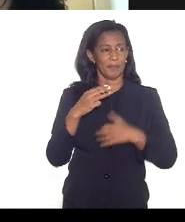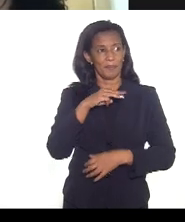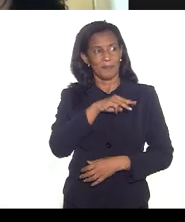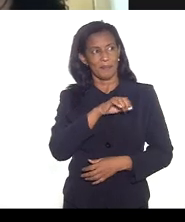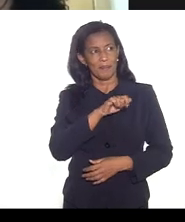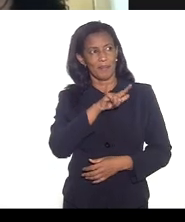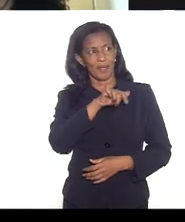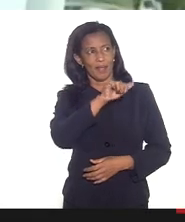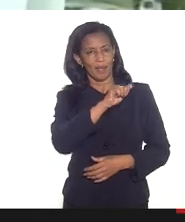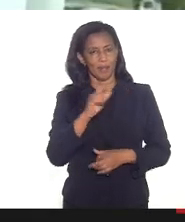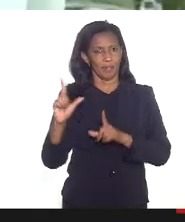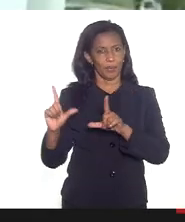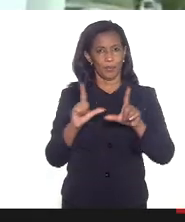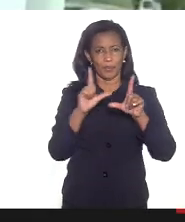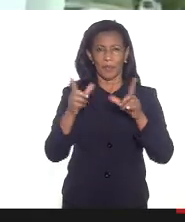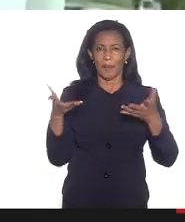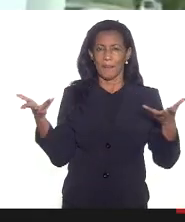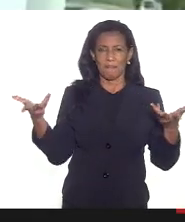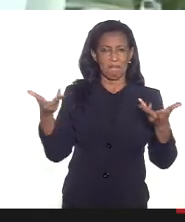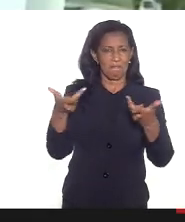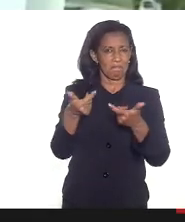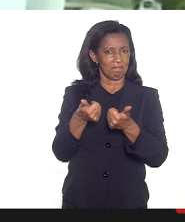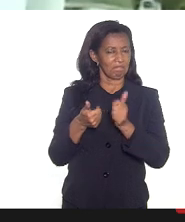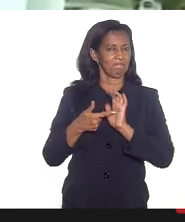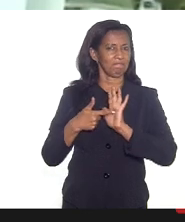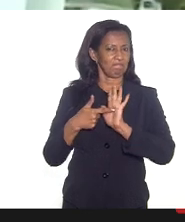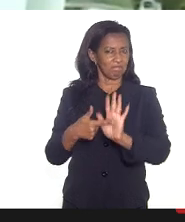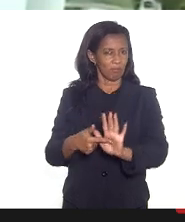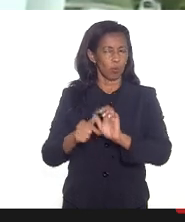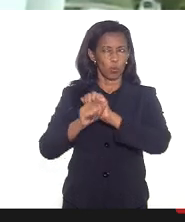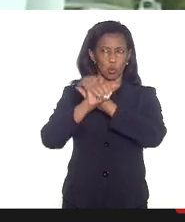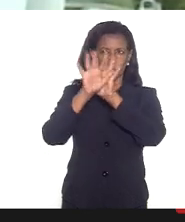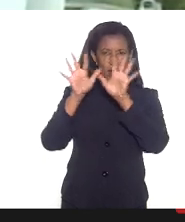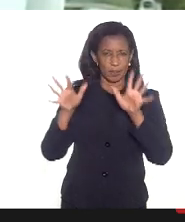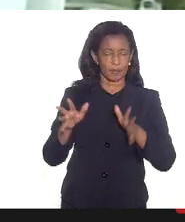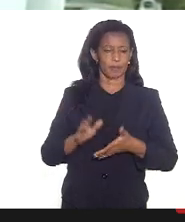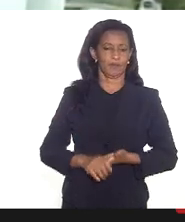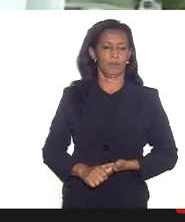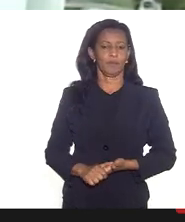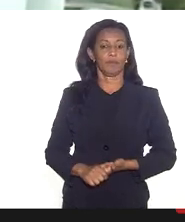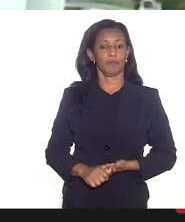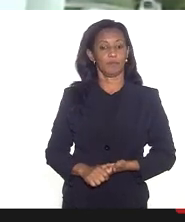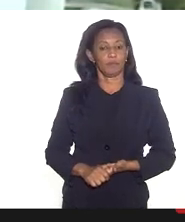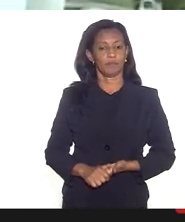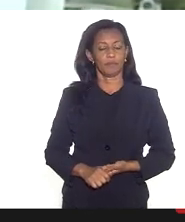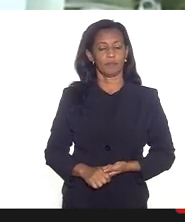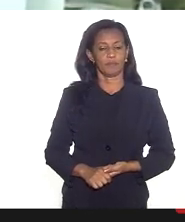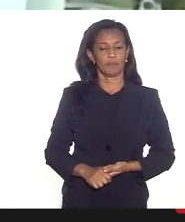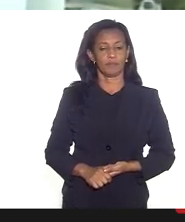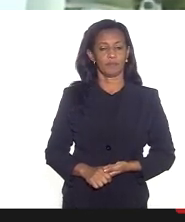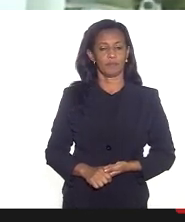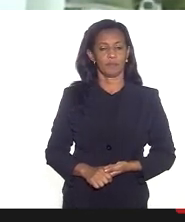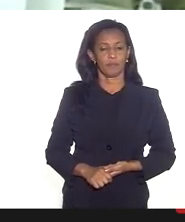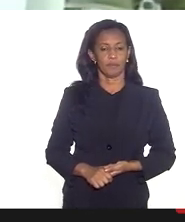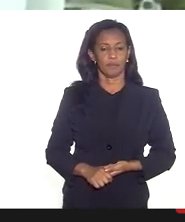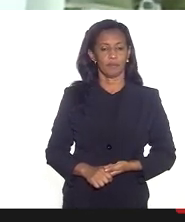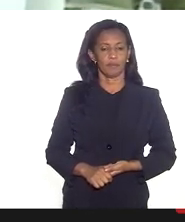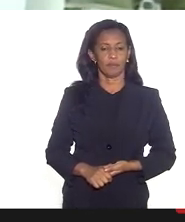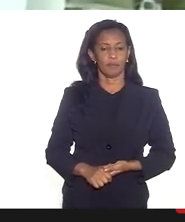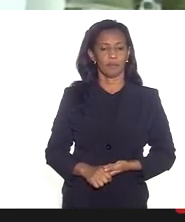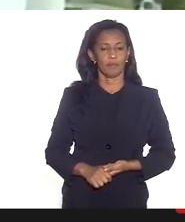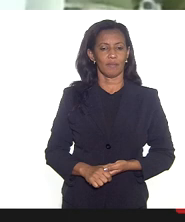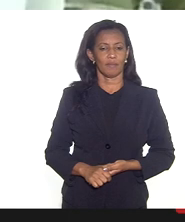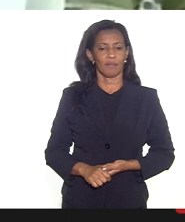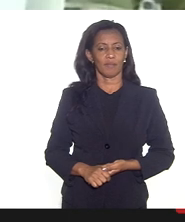brilhante apresentação muito esclarecedora e assim trouxe dados